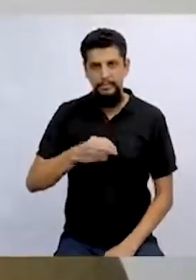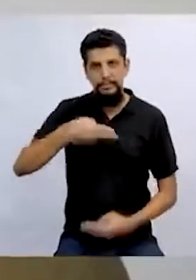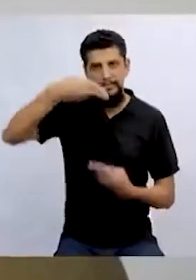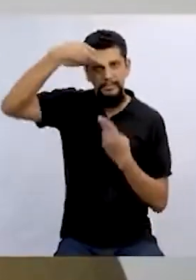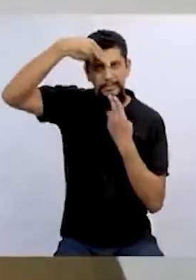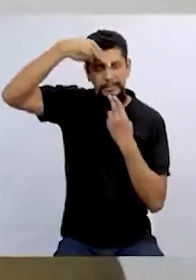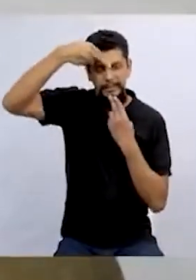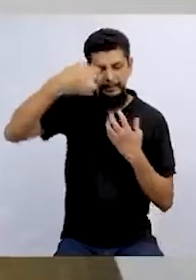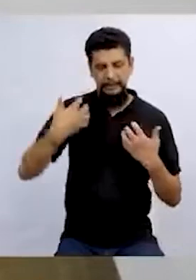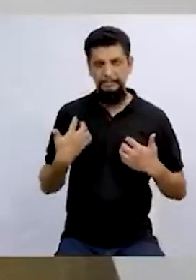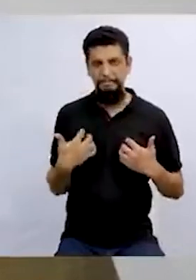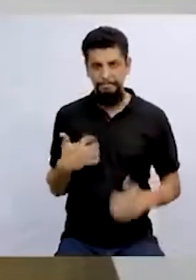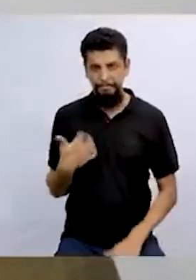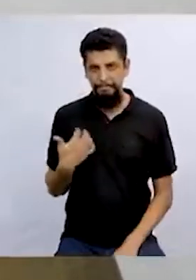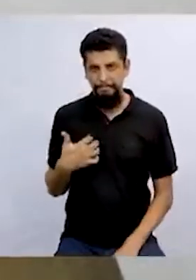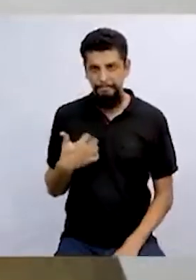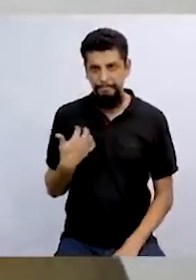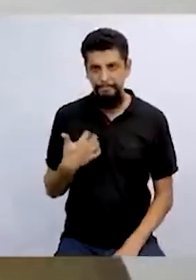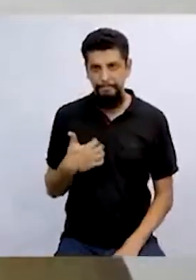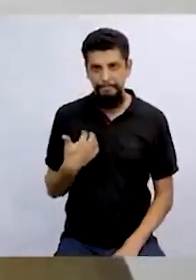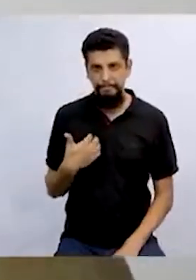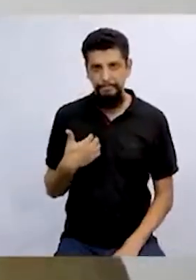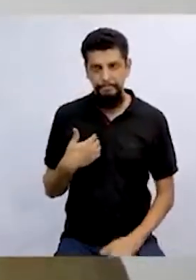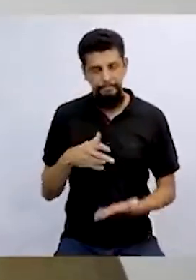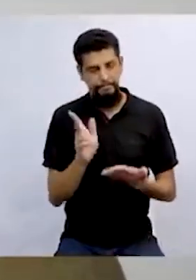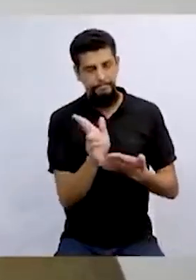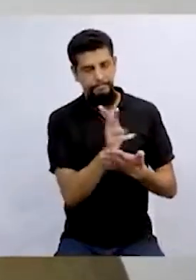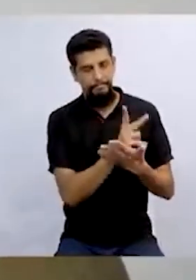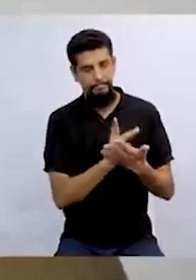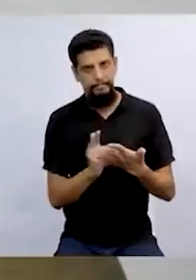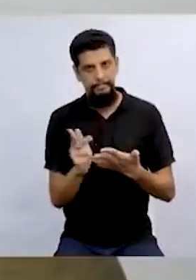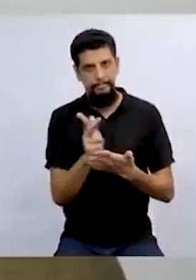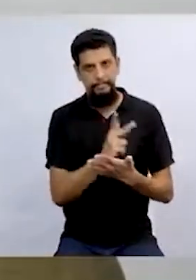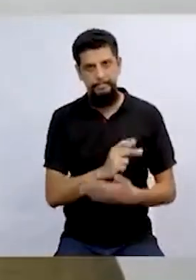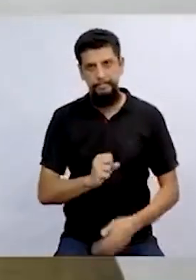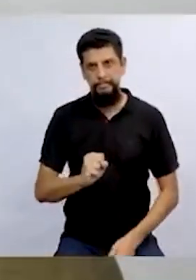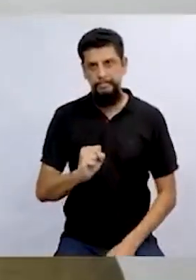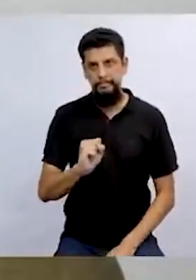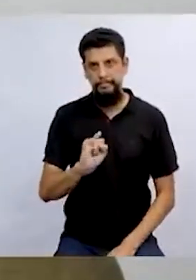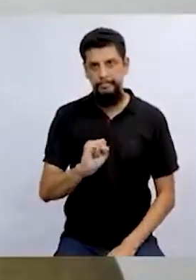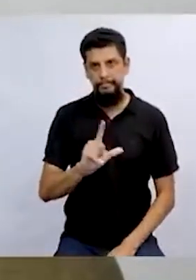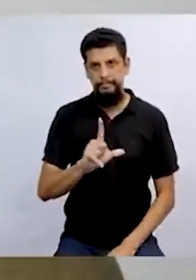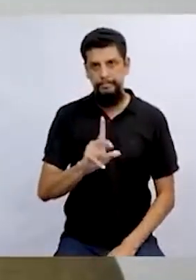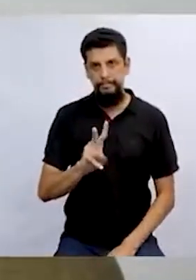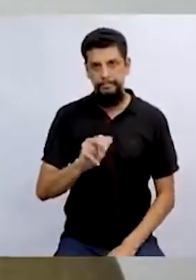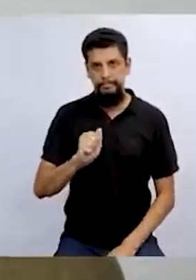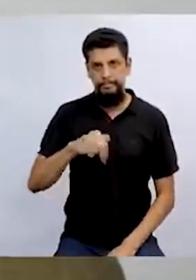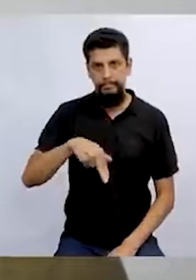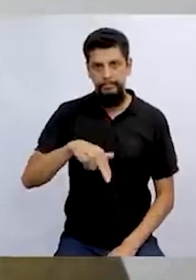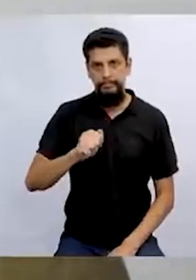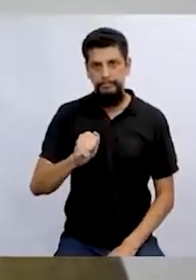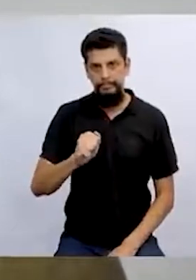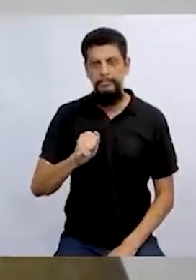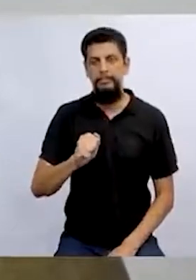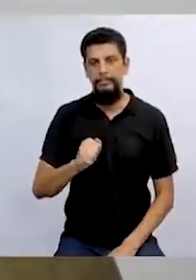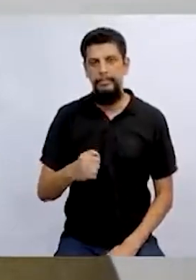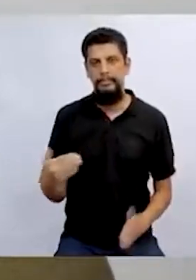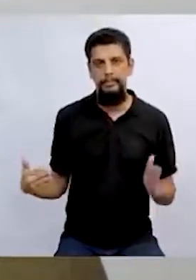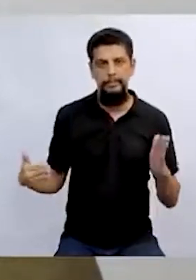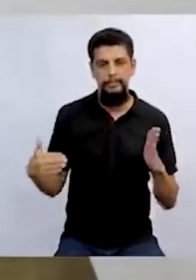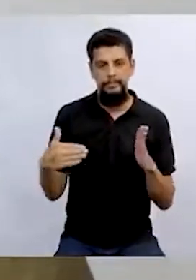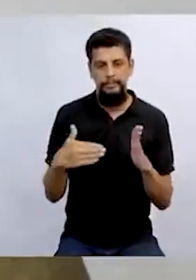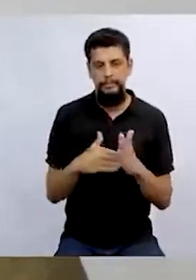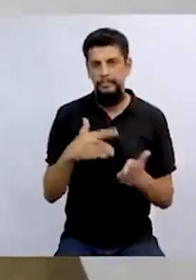Que foi escrito por mim e ilustrado pela Silvana de Menezes. E o meu